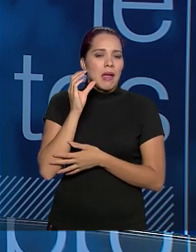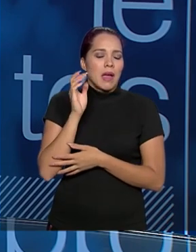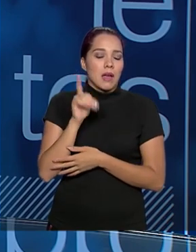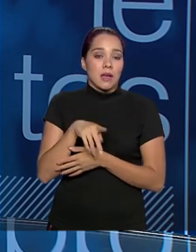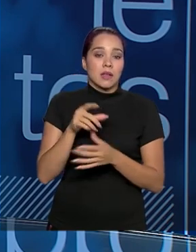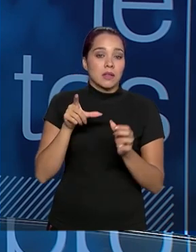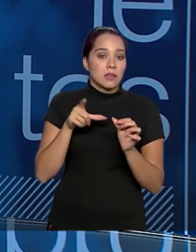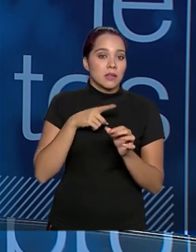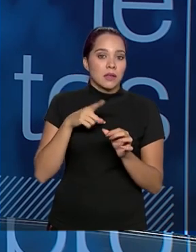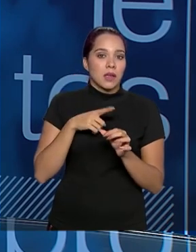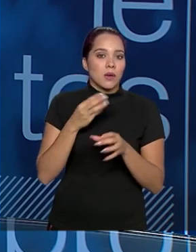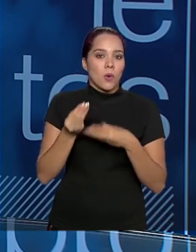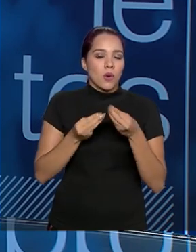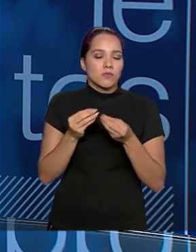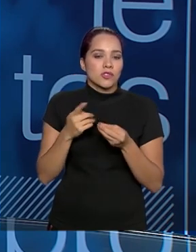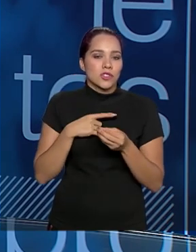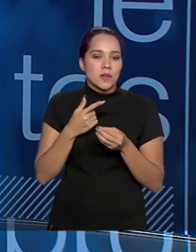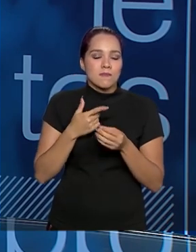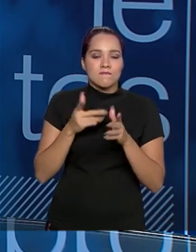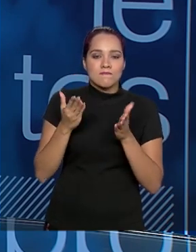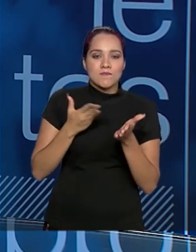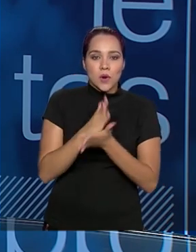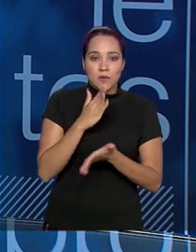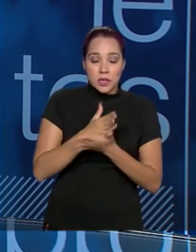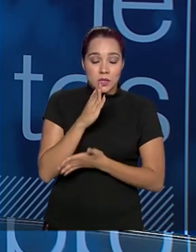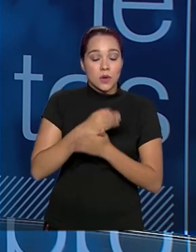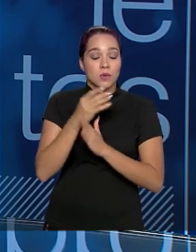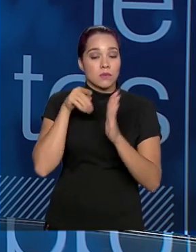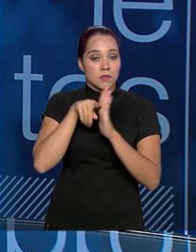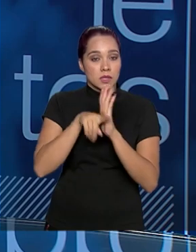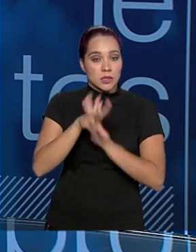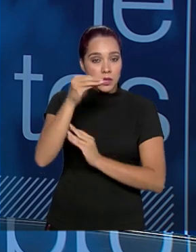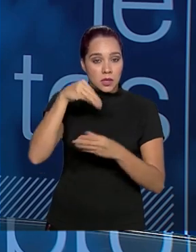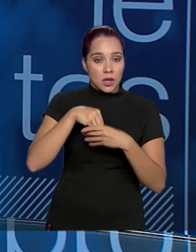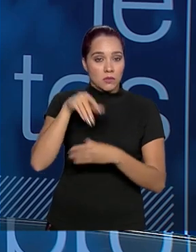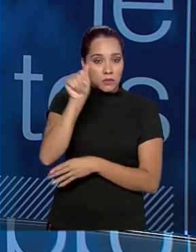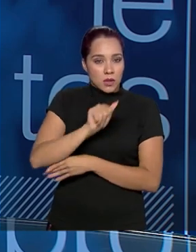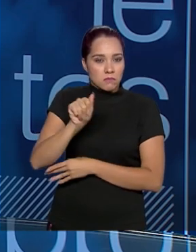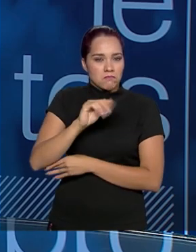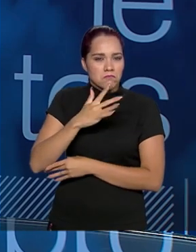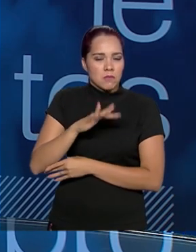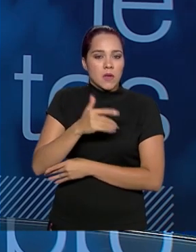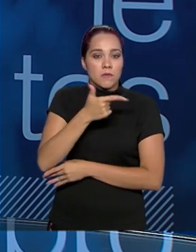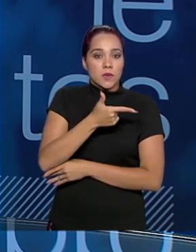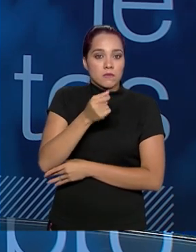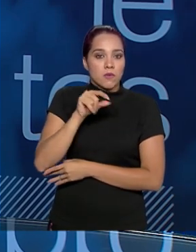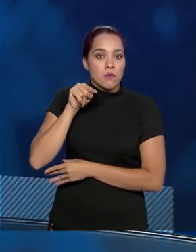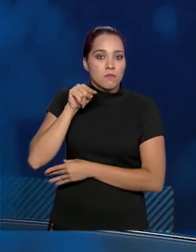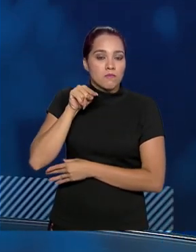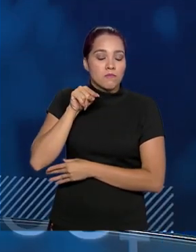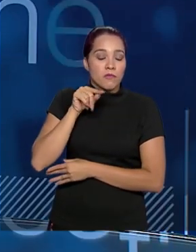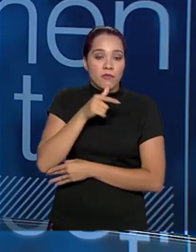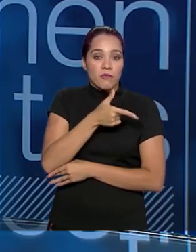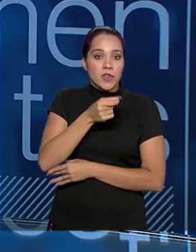uma grande retração de aprovação de pesquisa dentro da agência. Existe quase 20 mil processos de pesquisas